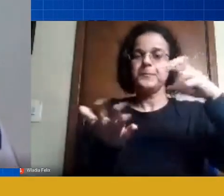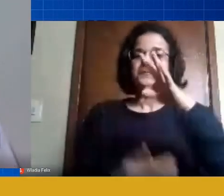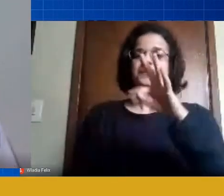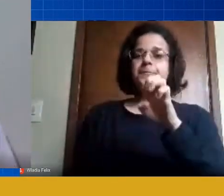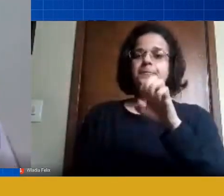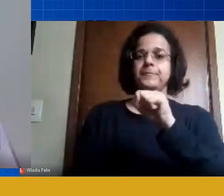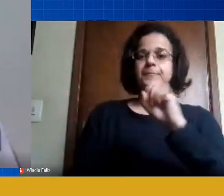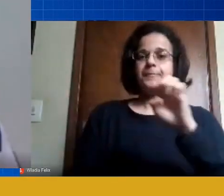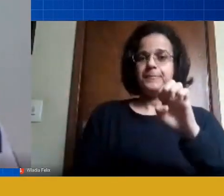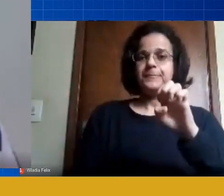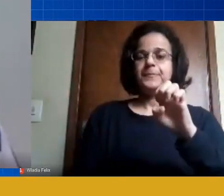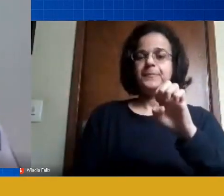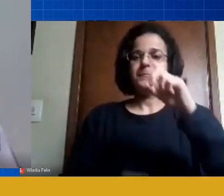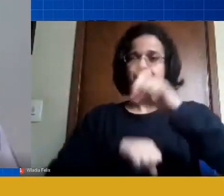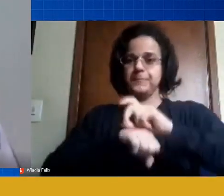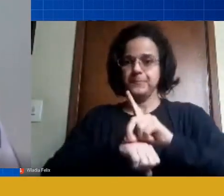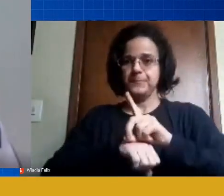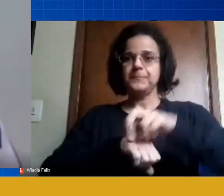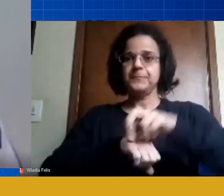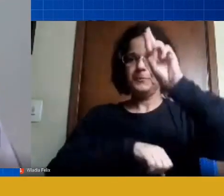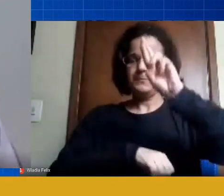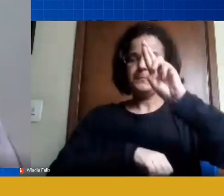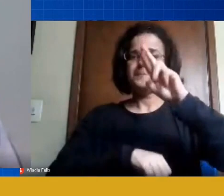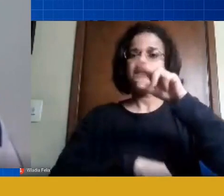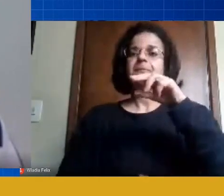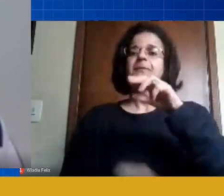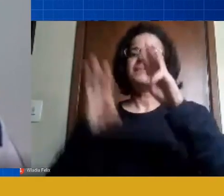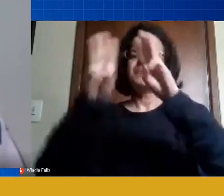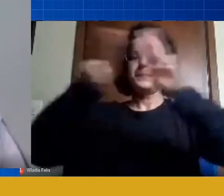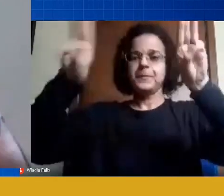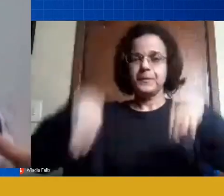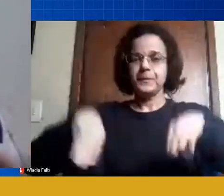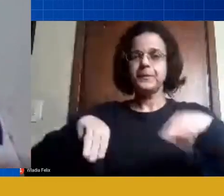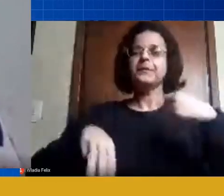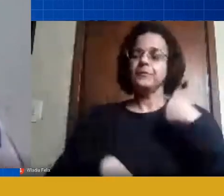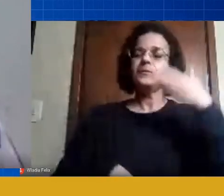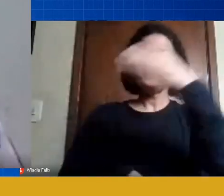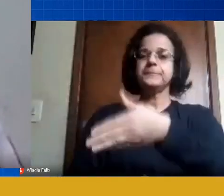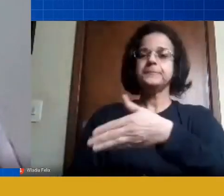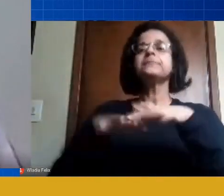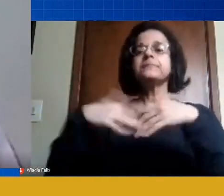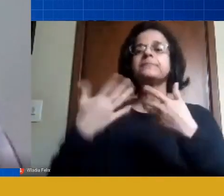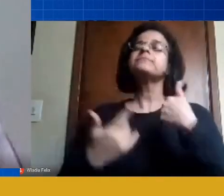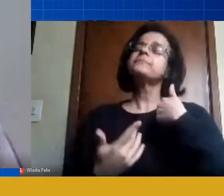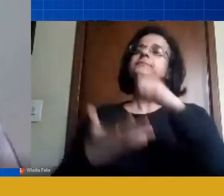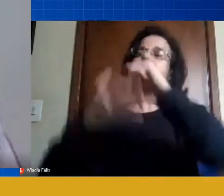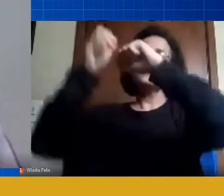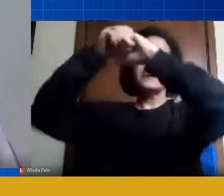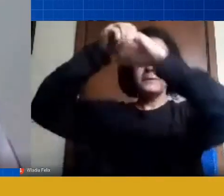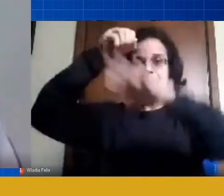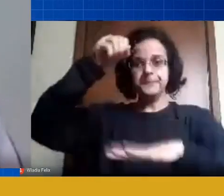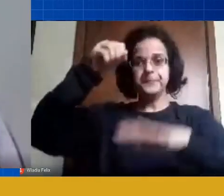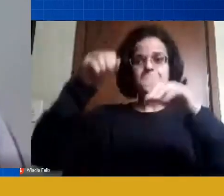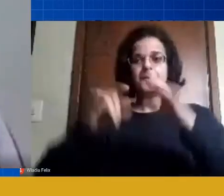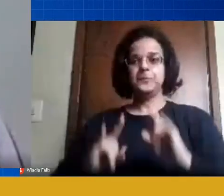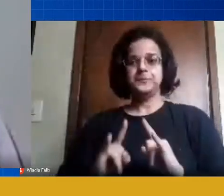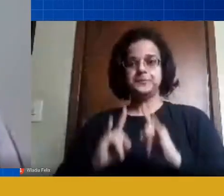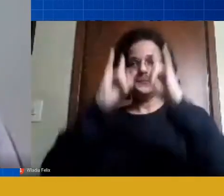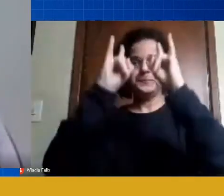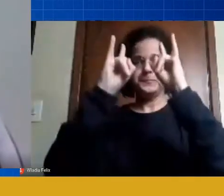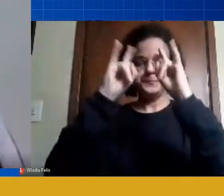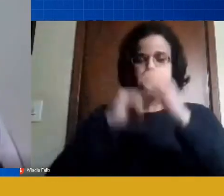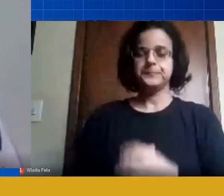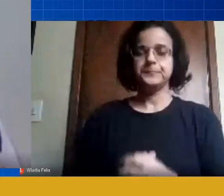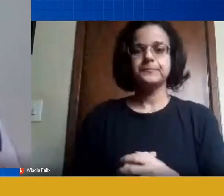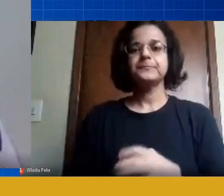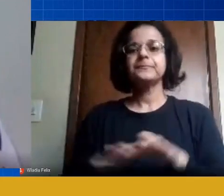que eu fui convidada a participar a gente estava falando das estruturas do prédio só para contextualizar a estrutura